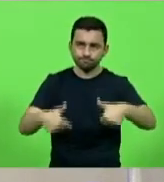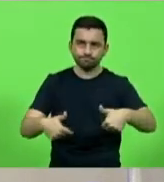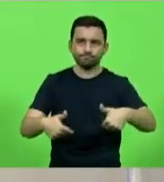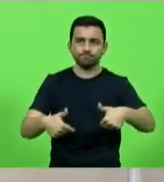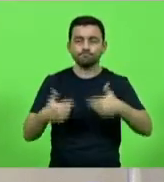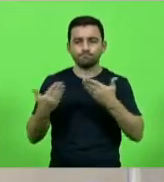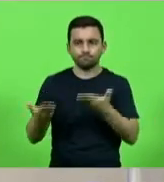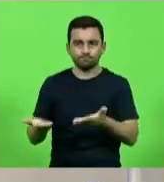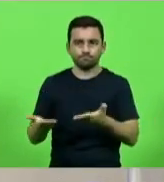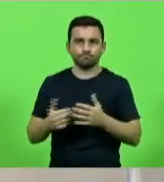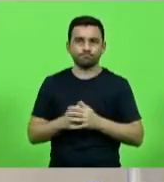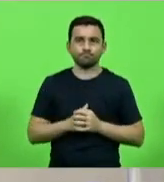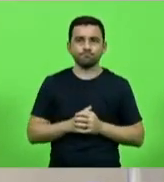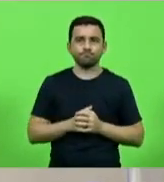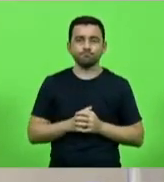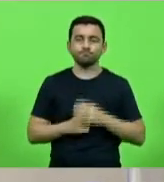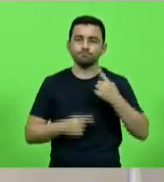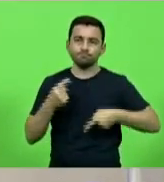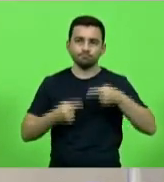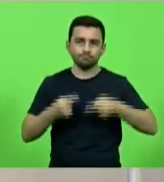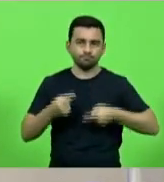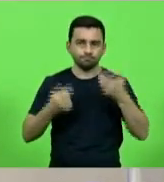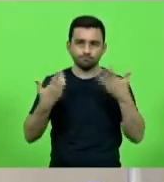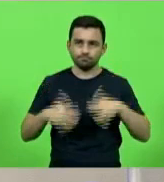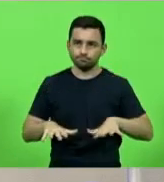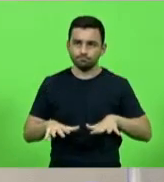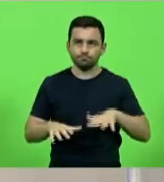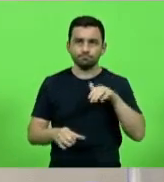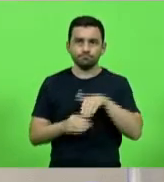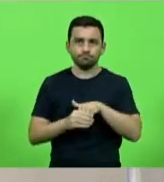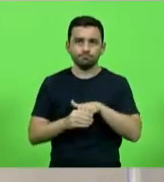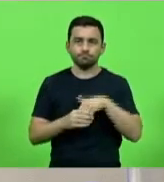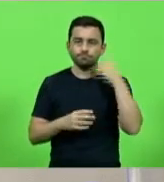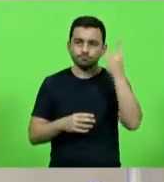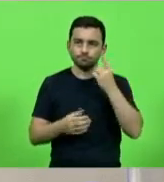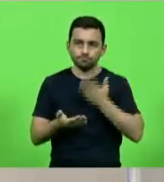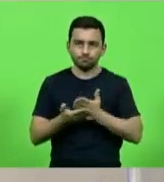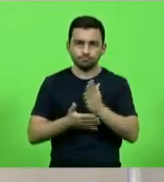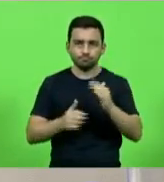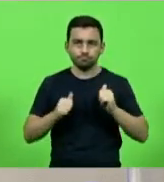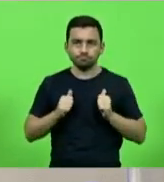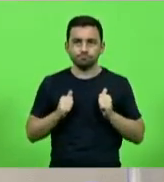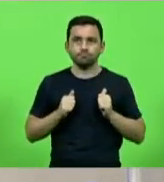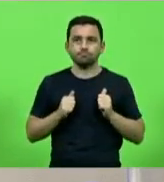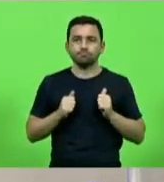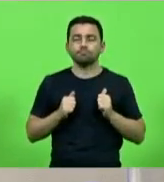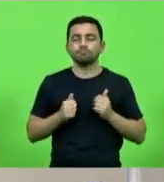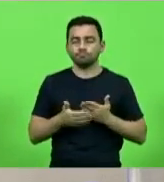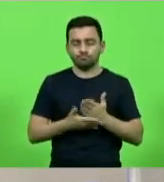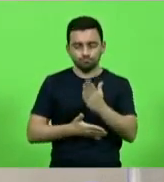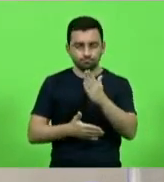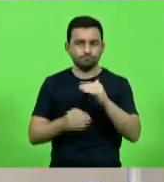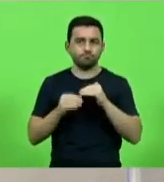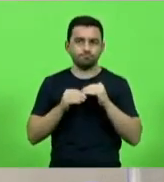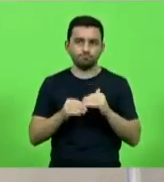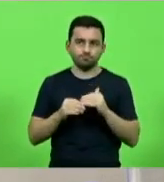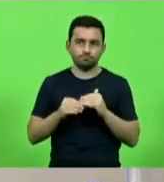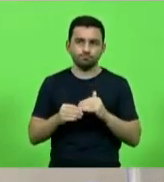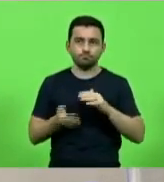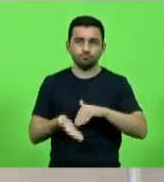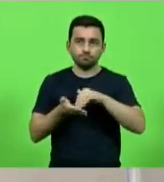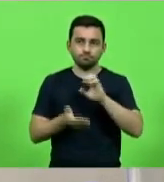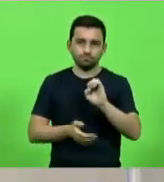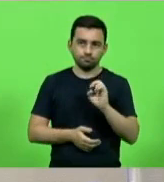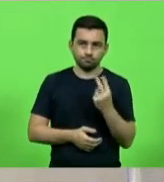entidade. Em discussão, não havendo quem queira discutir, em votação, deputados que aprovam, permaneçam como se encontra. Aprovado por unanimidade. Moção